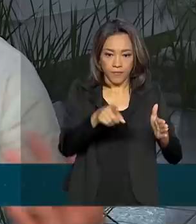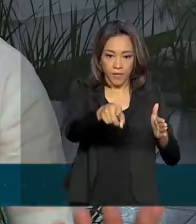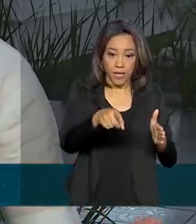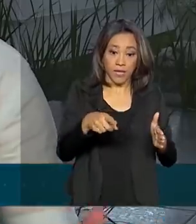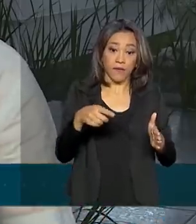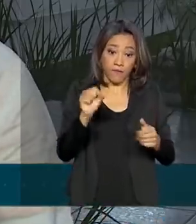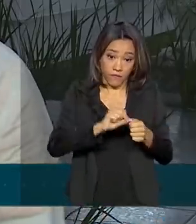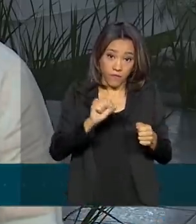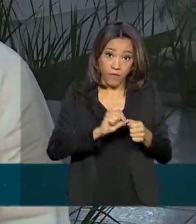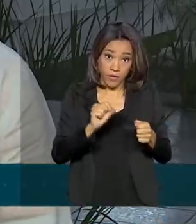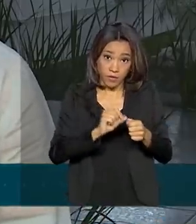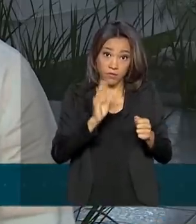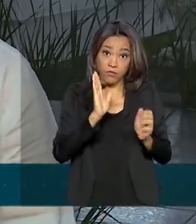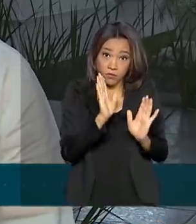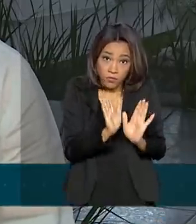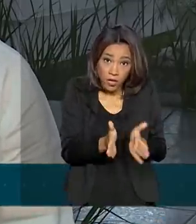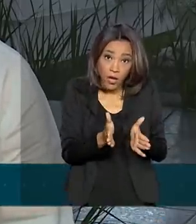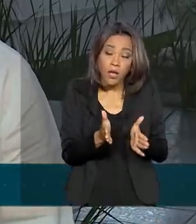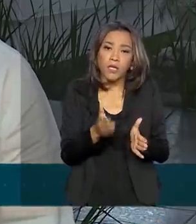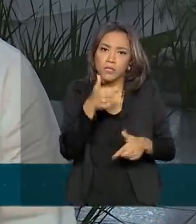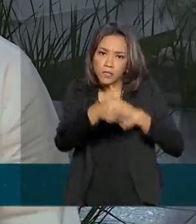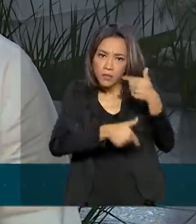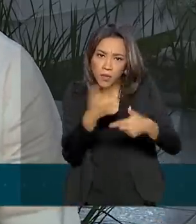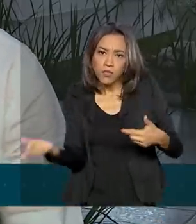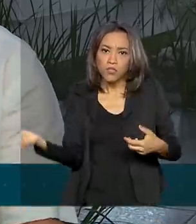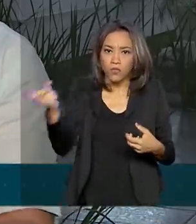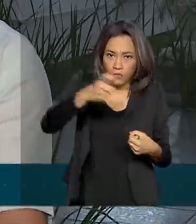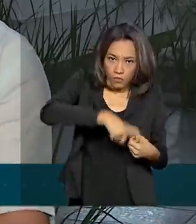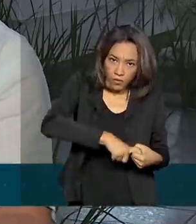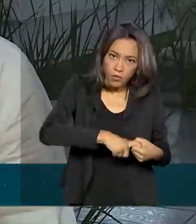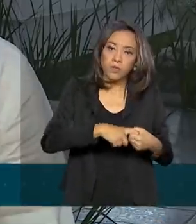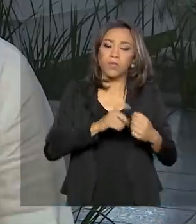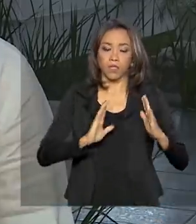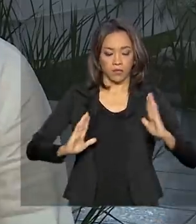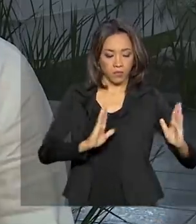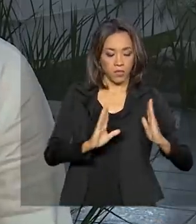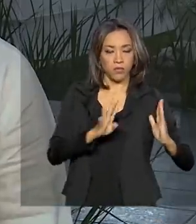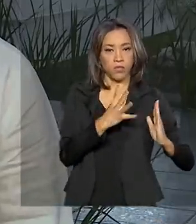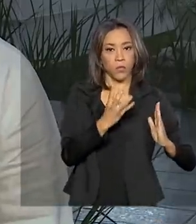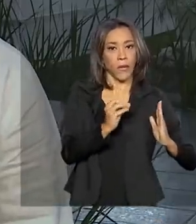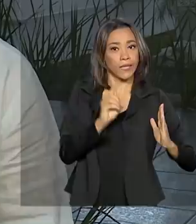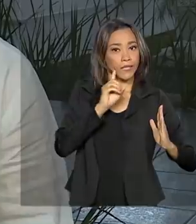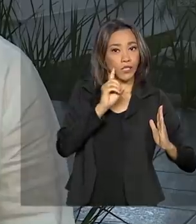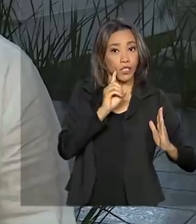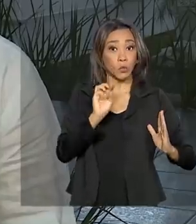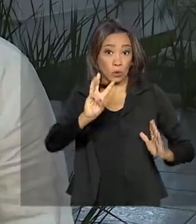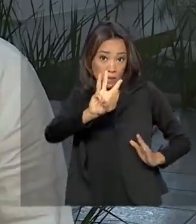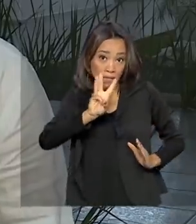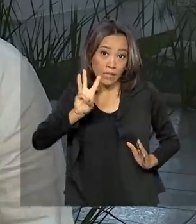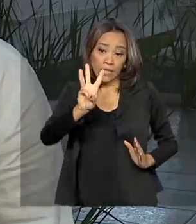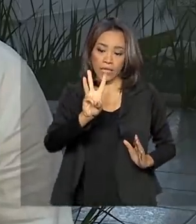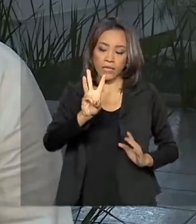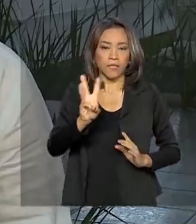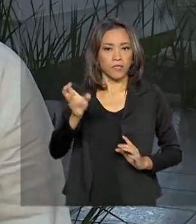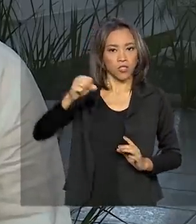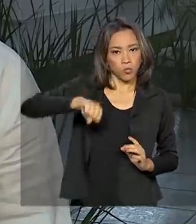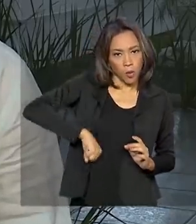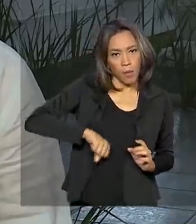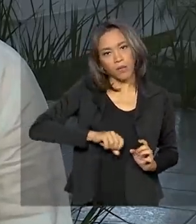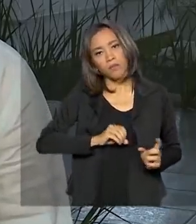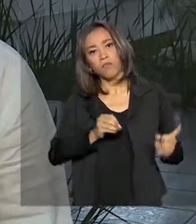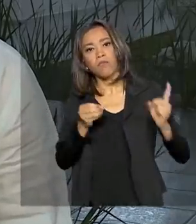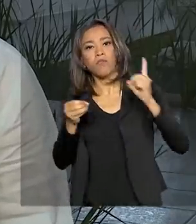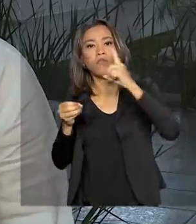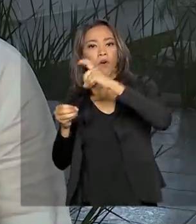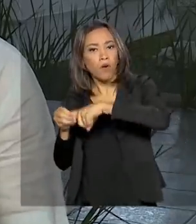brasileira da Operação Regresso, que é a quarentena, nós três retornaremos a Pequim e